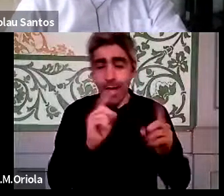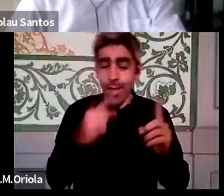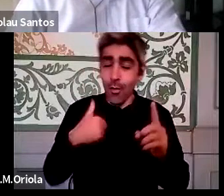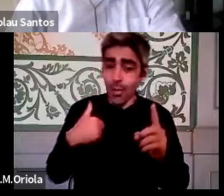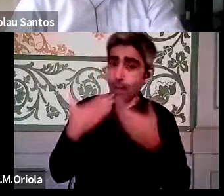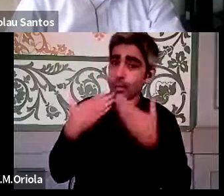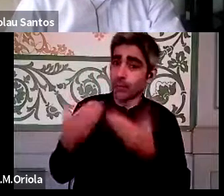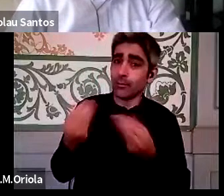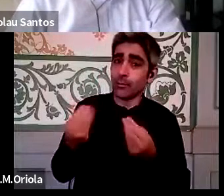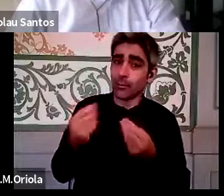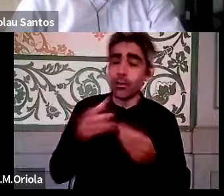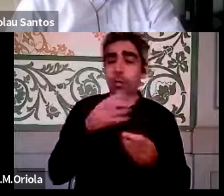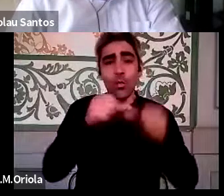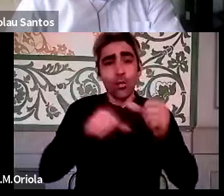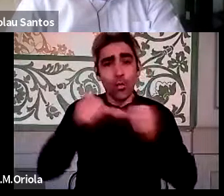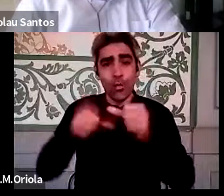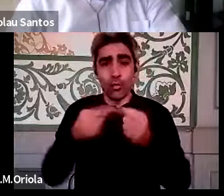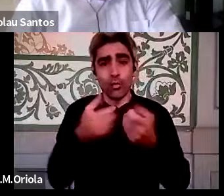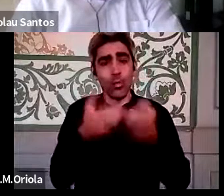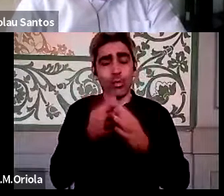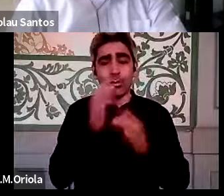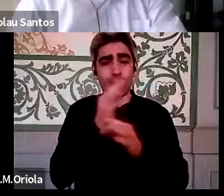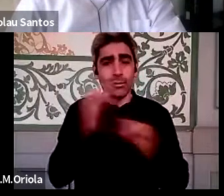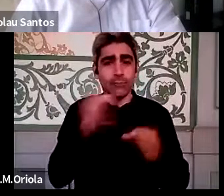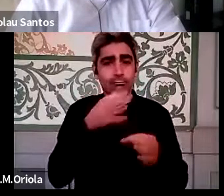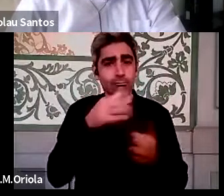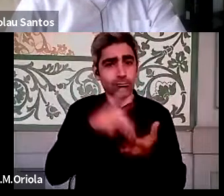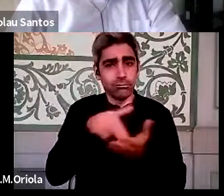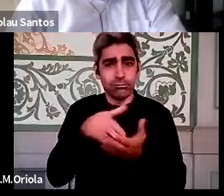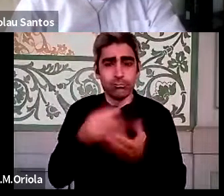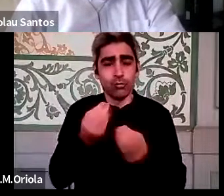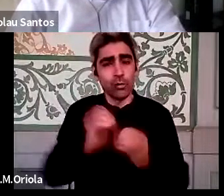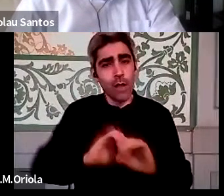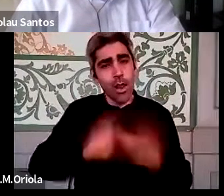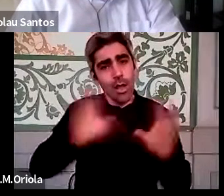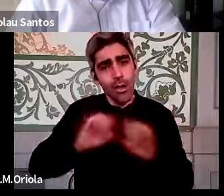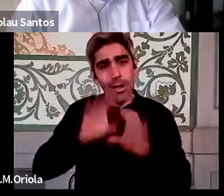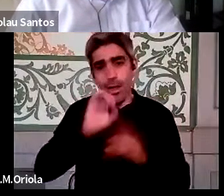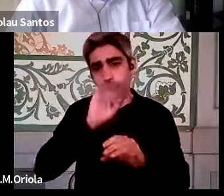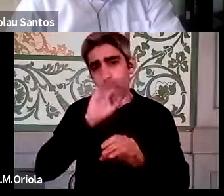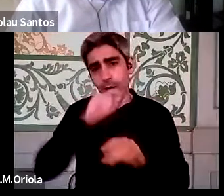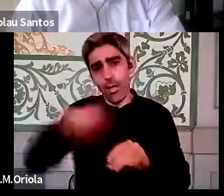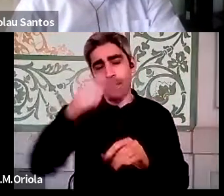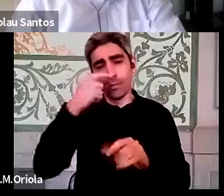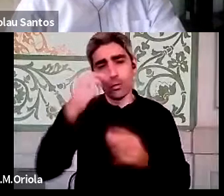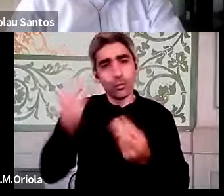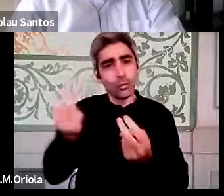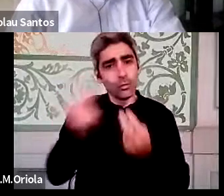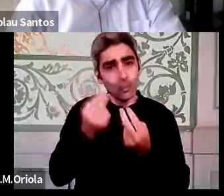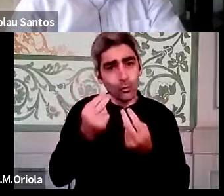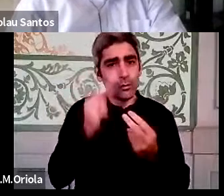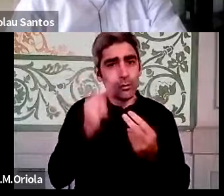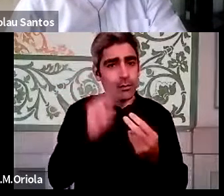muito, agradeço aos oradores as excelentes intervenções e acho que foram muito esclarecedoras para quem está a acompanhar este